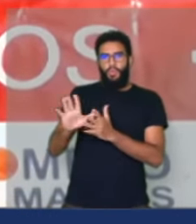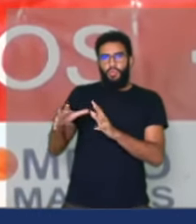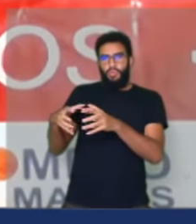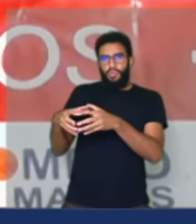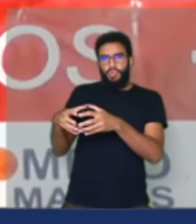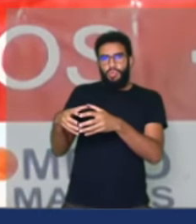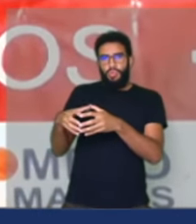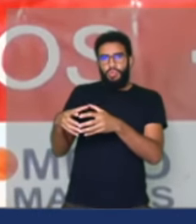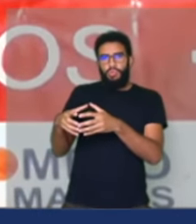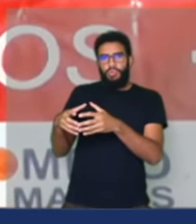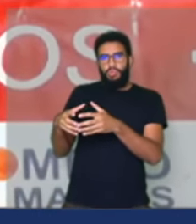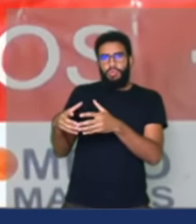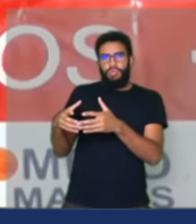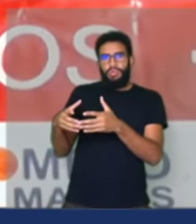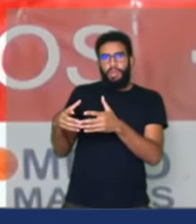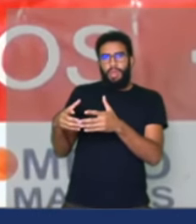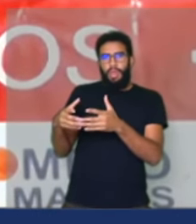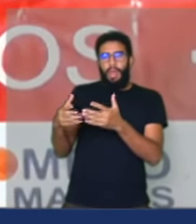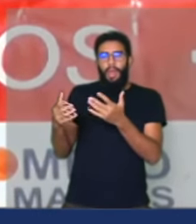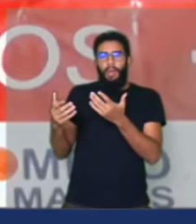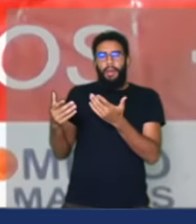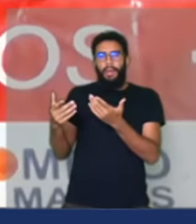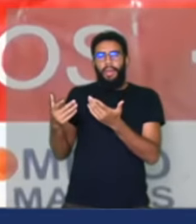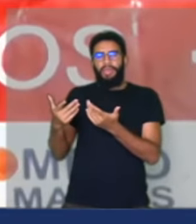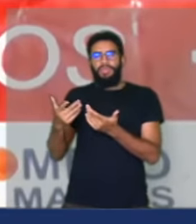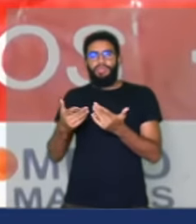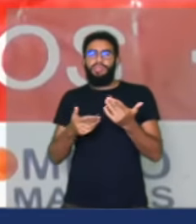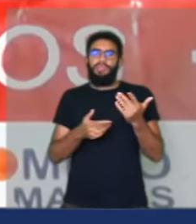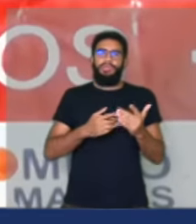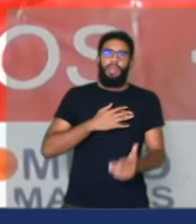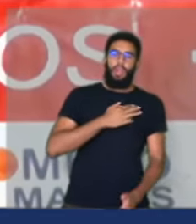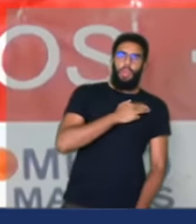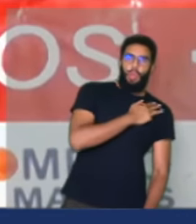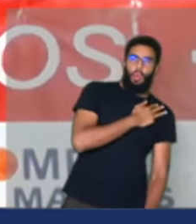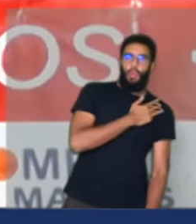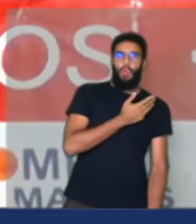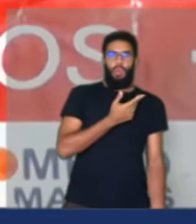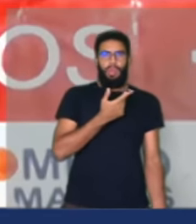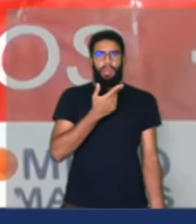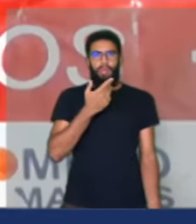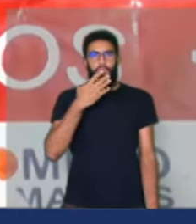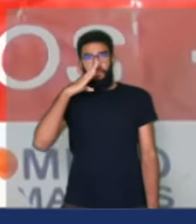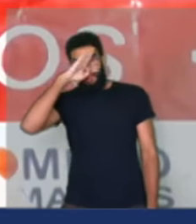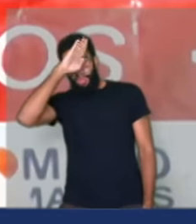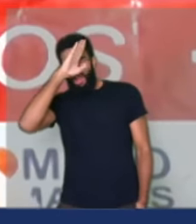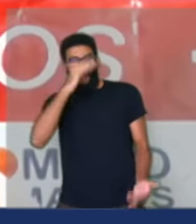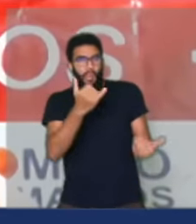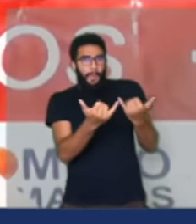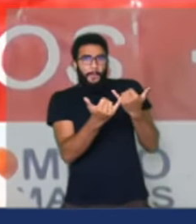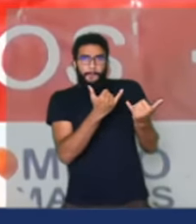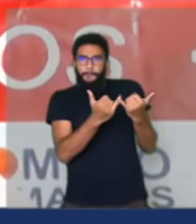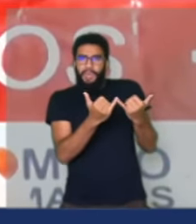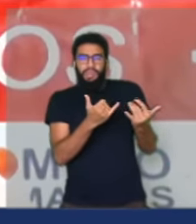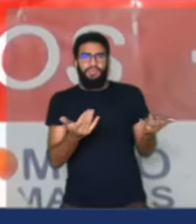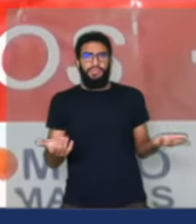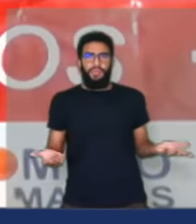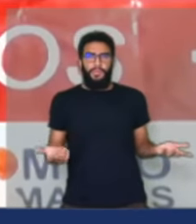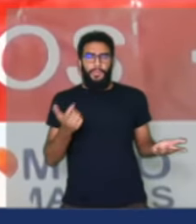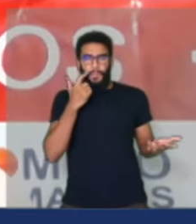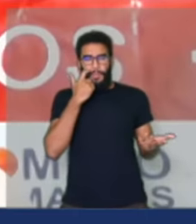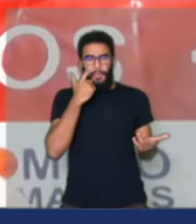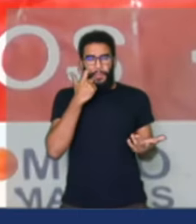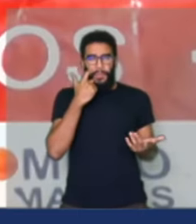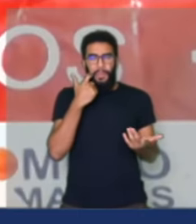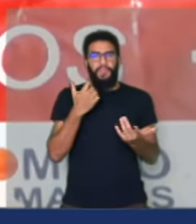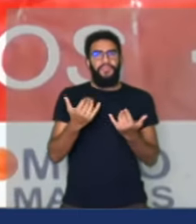é muito parecido com o extremismo lulopetista. Aliás, parece ser dois